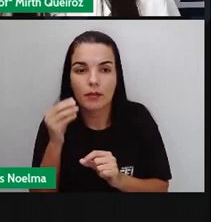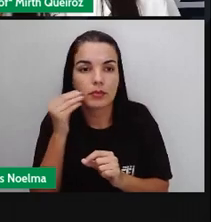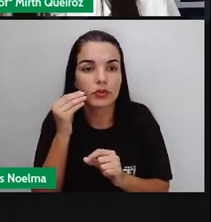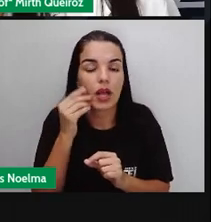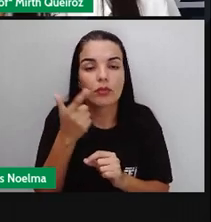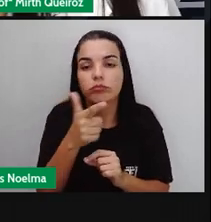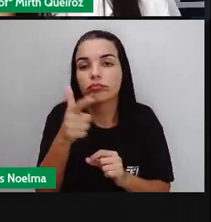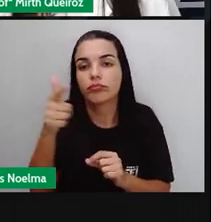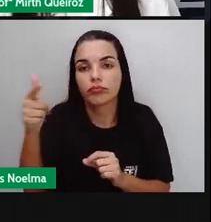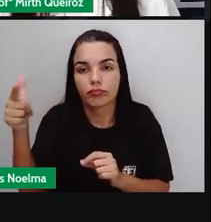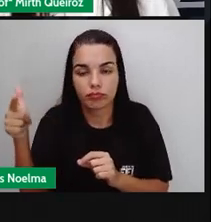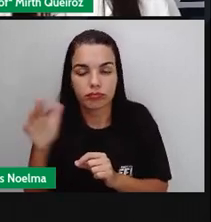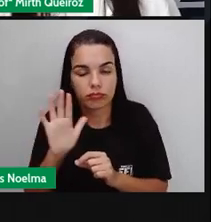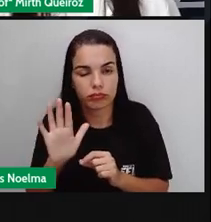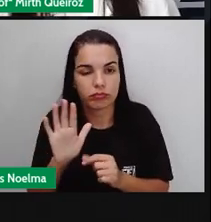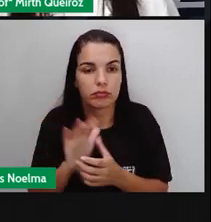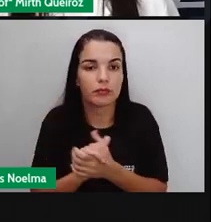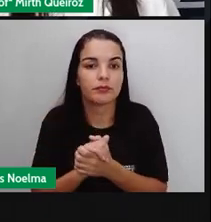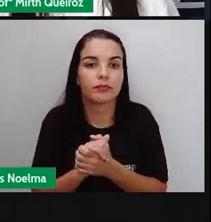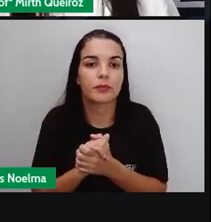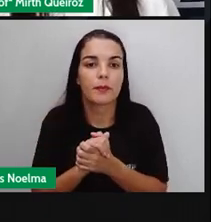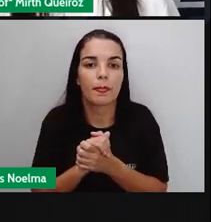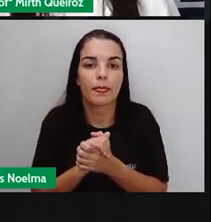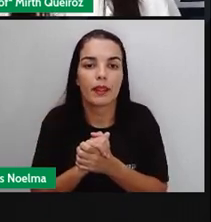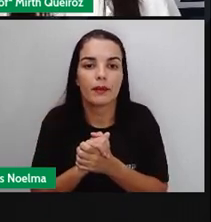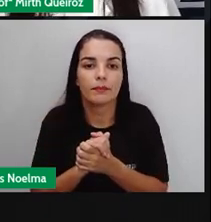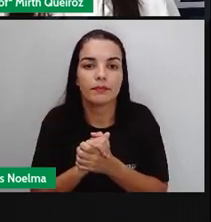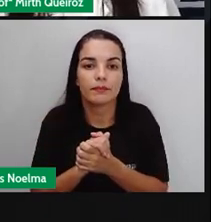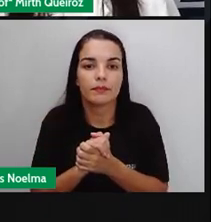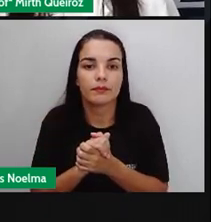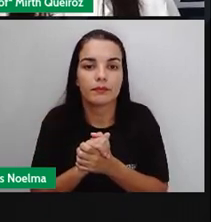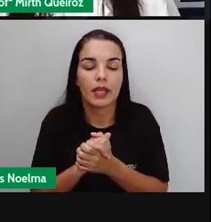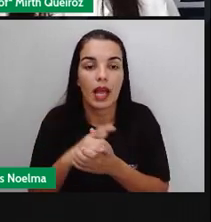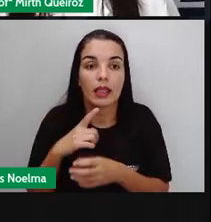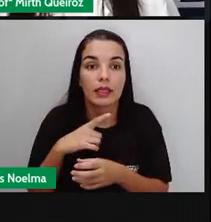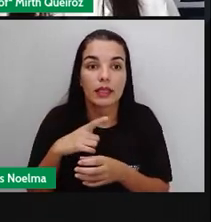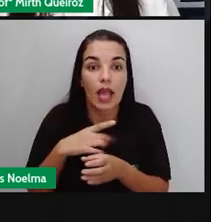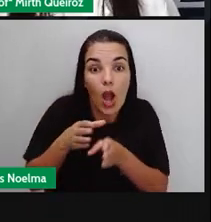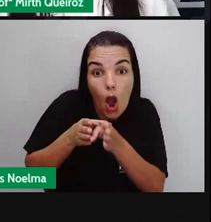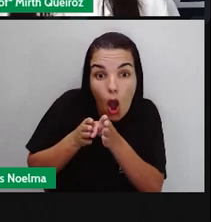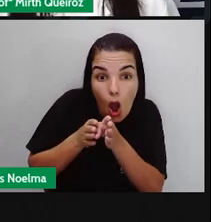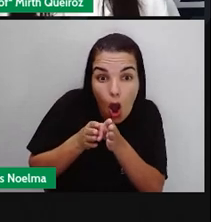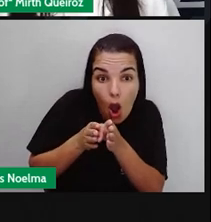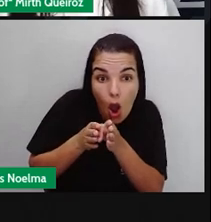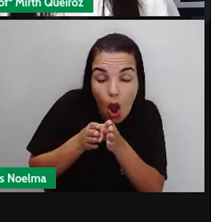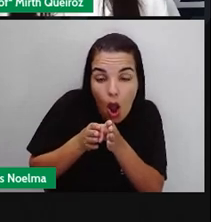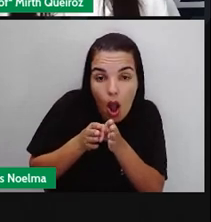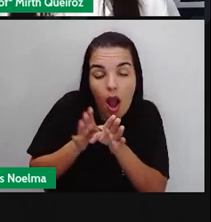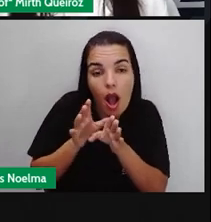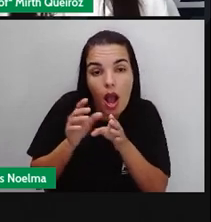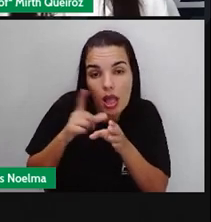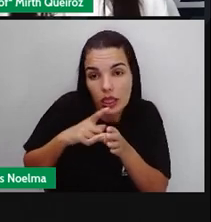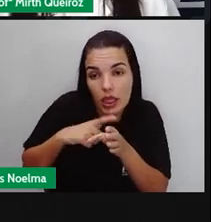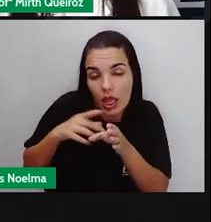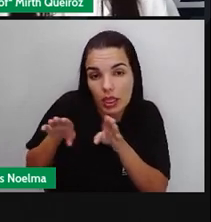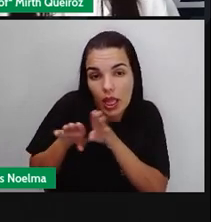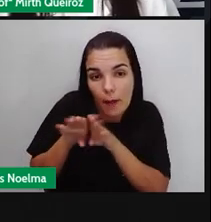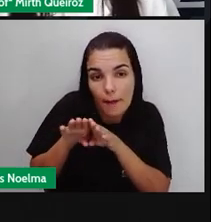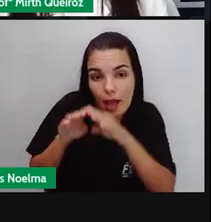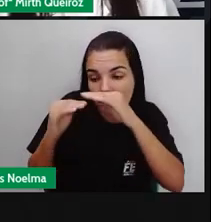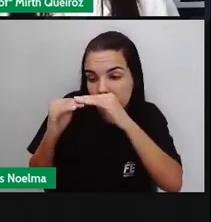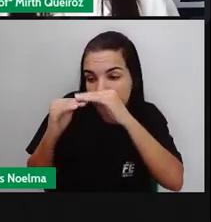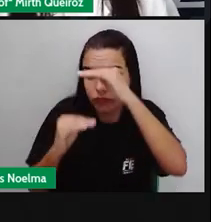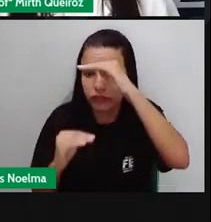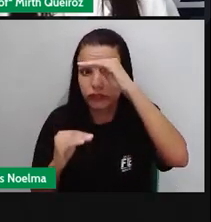que nós vamos estudar daqui a pouquinho, né? Mais para frente aqui. Temos também a escala, que é a